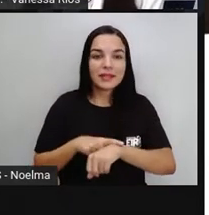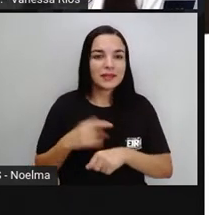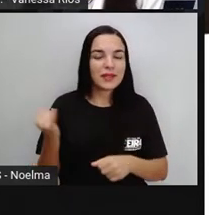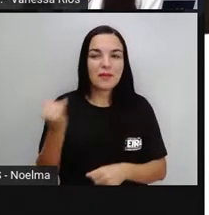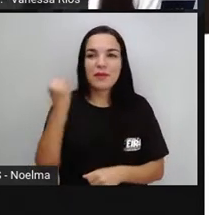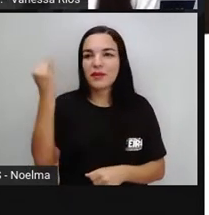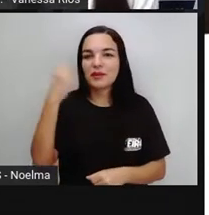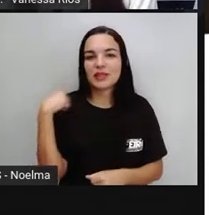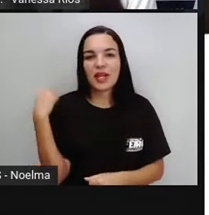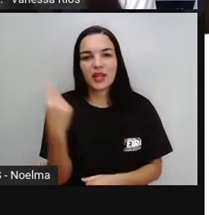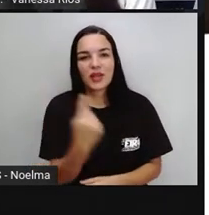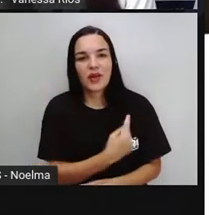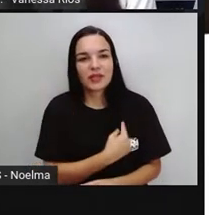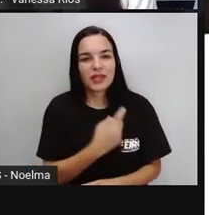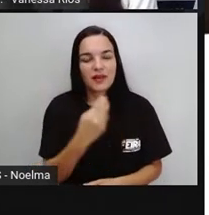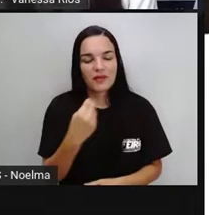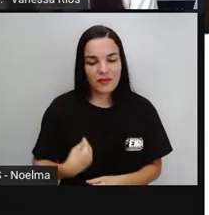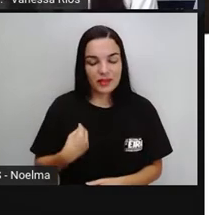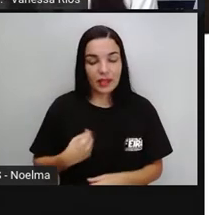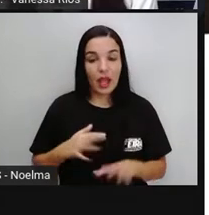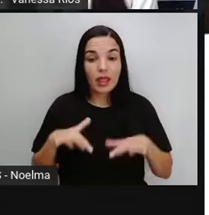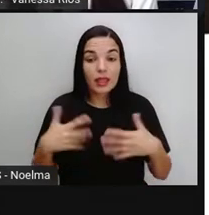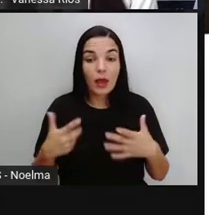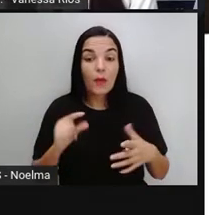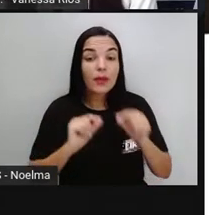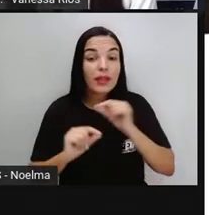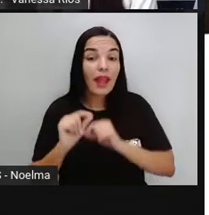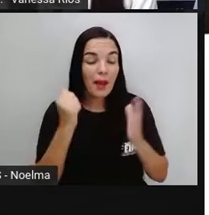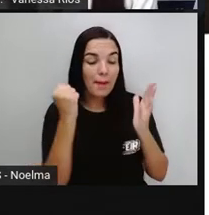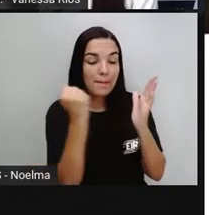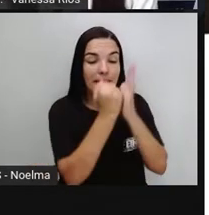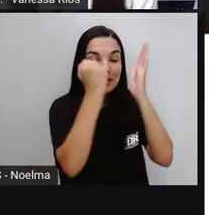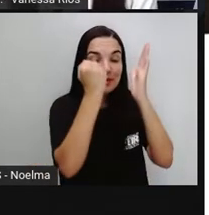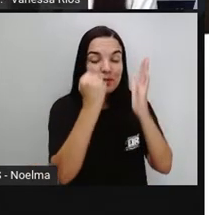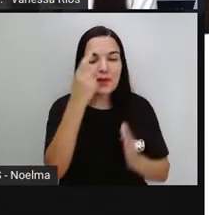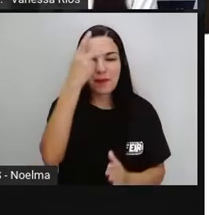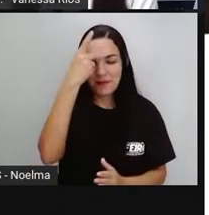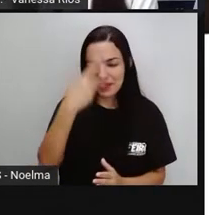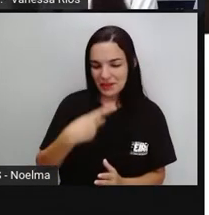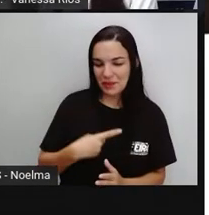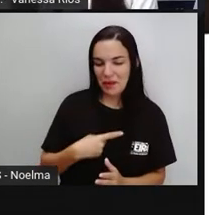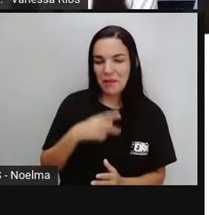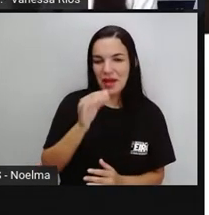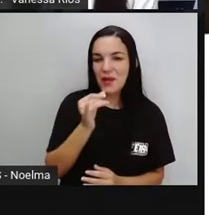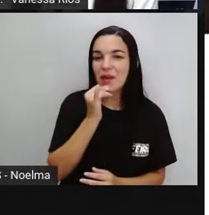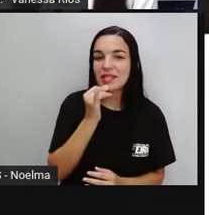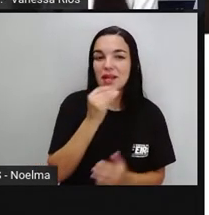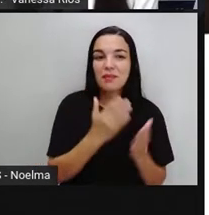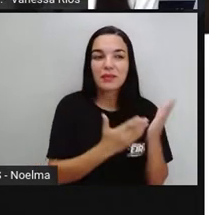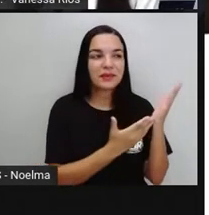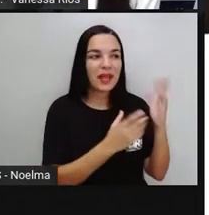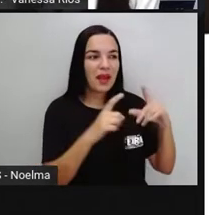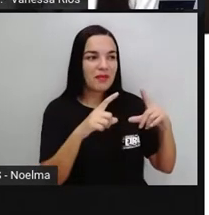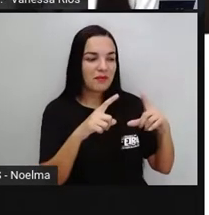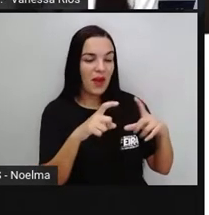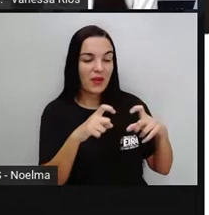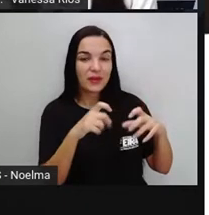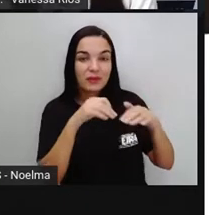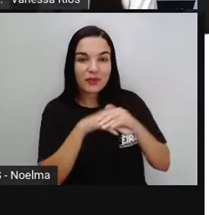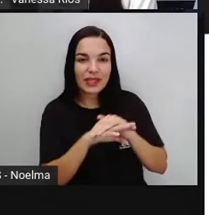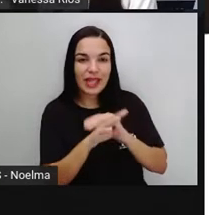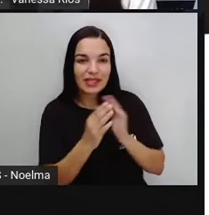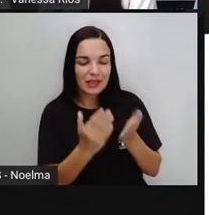patrimônio pessoal. A Pro trouxe até esse exemplo aí dos álbuns de fotografia, porque as fotografias